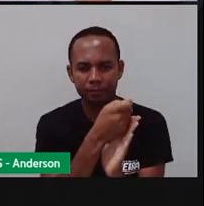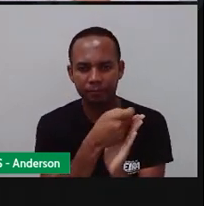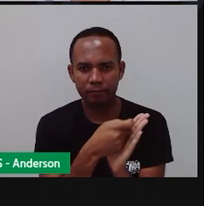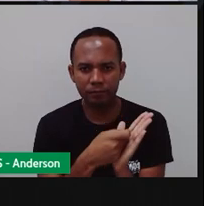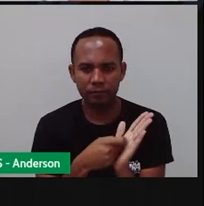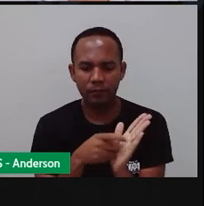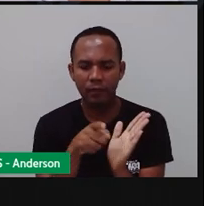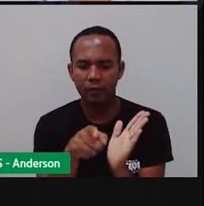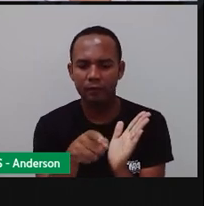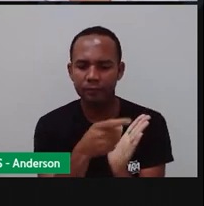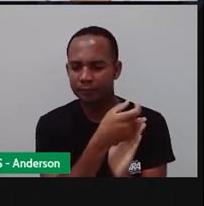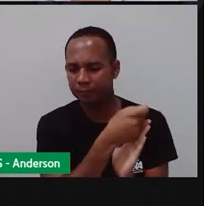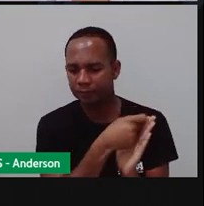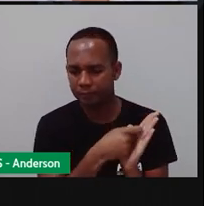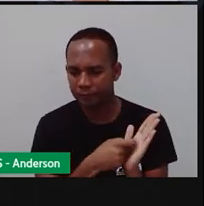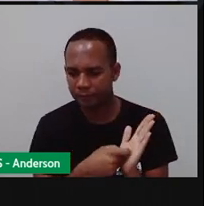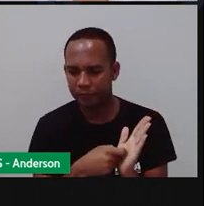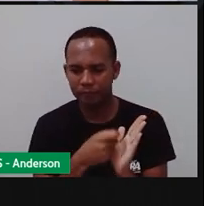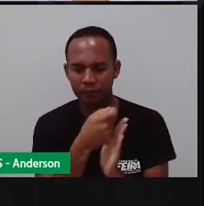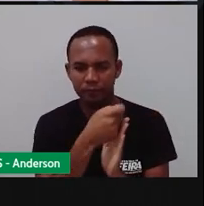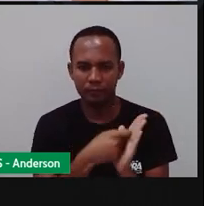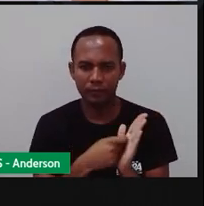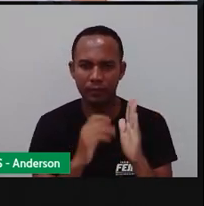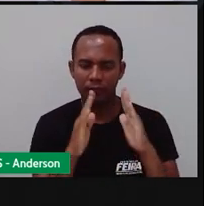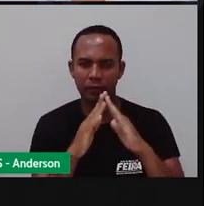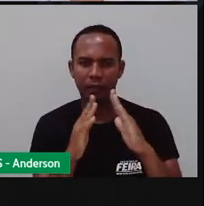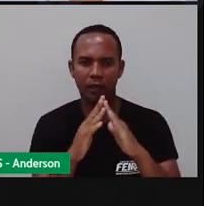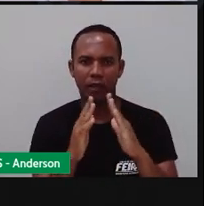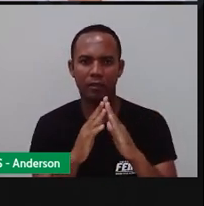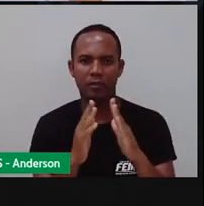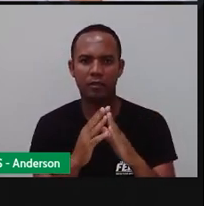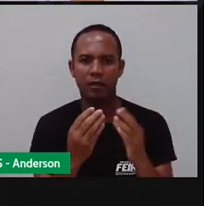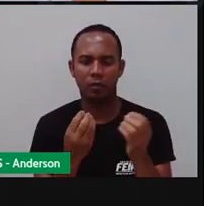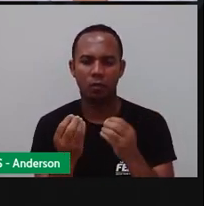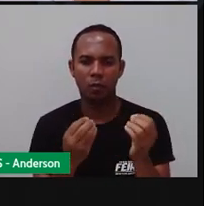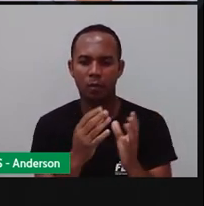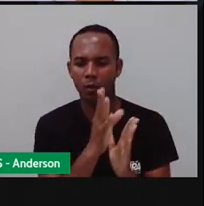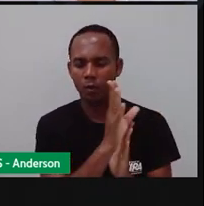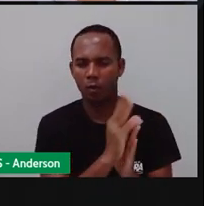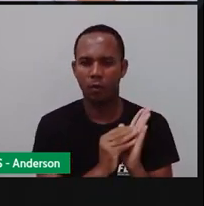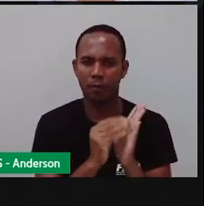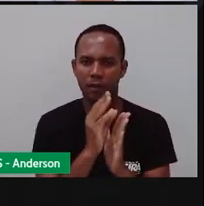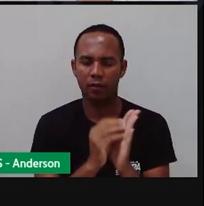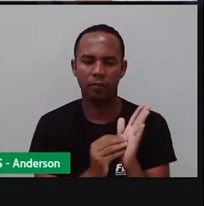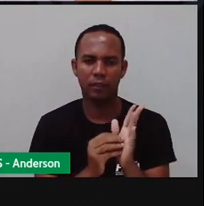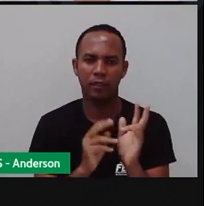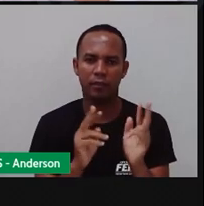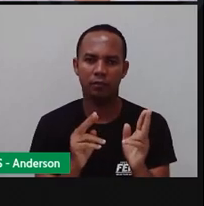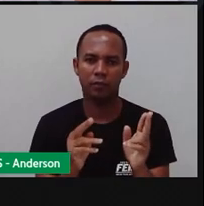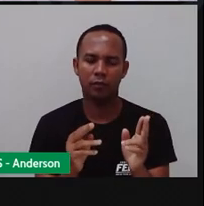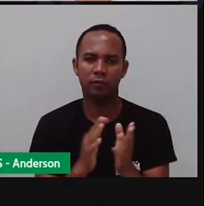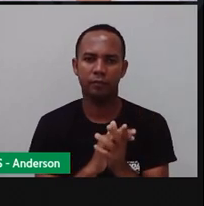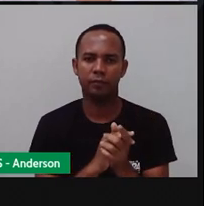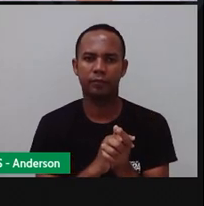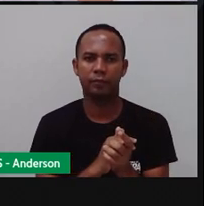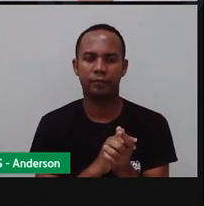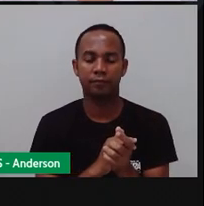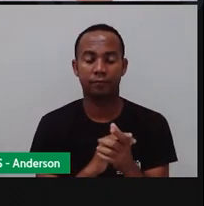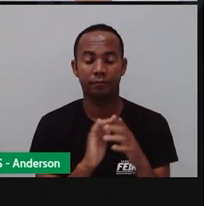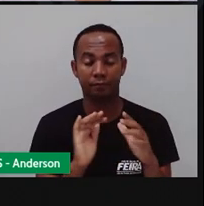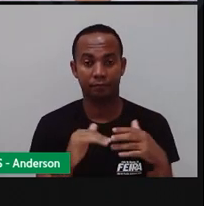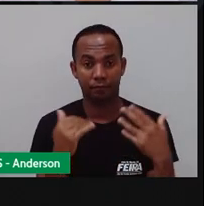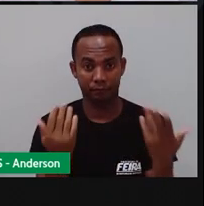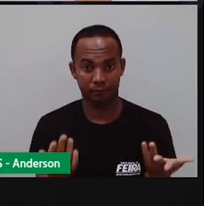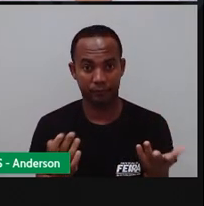planta. Olha, por quê? Porque é um espaço bem menor. Bom,